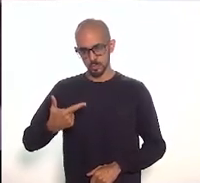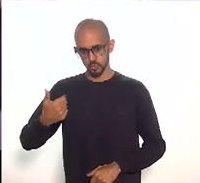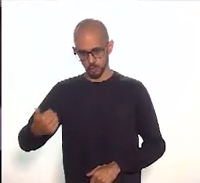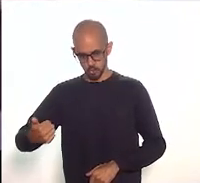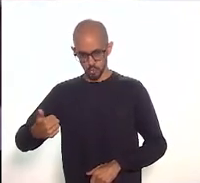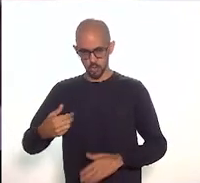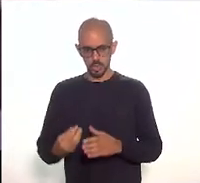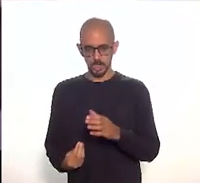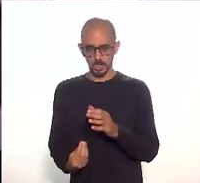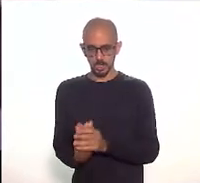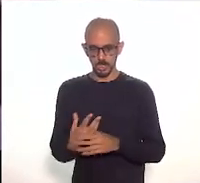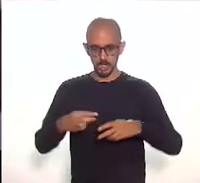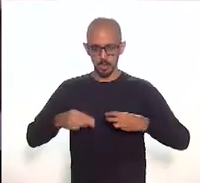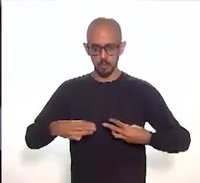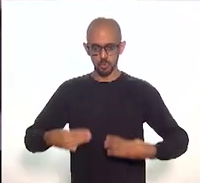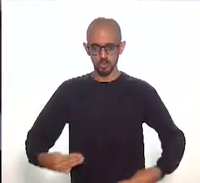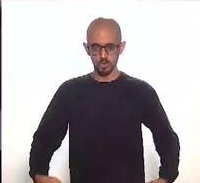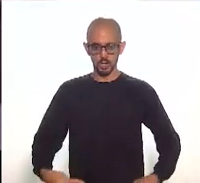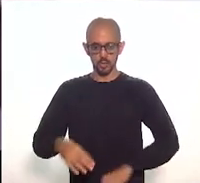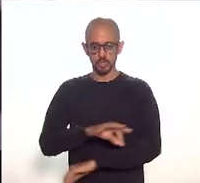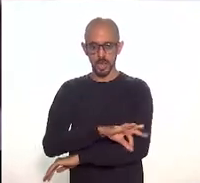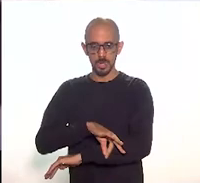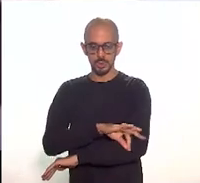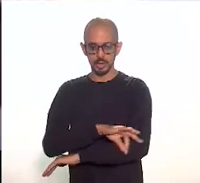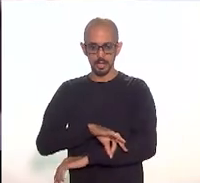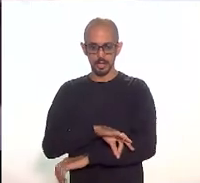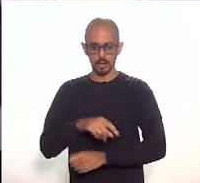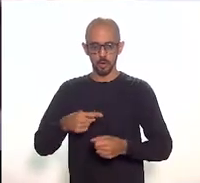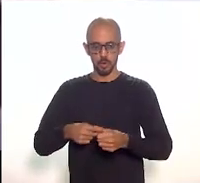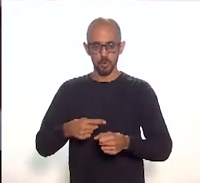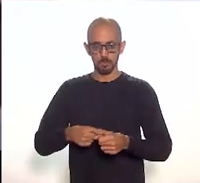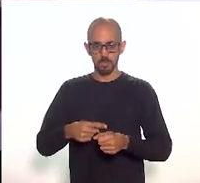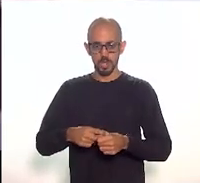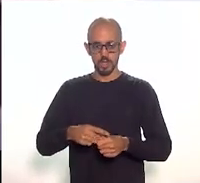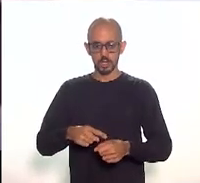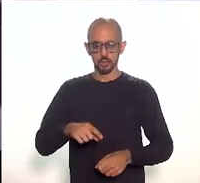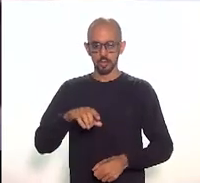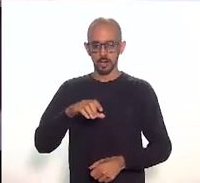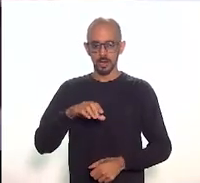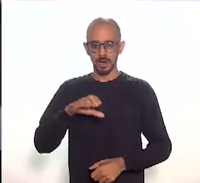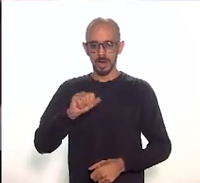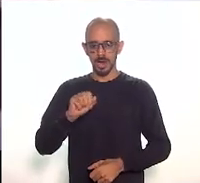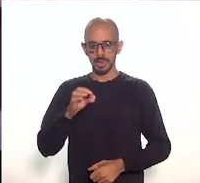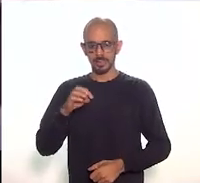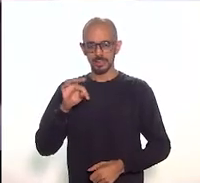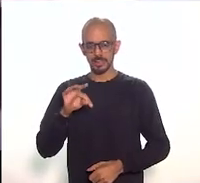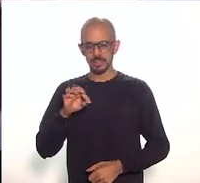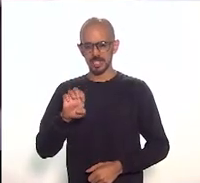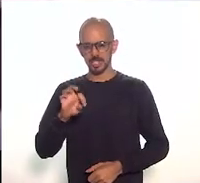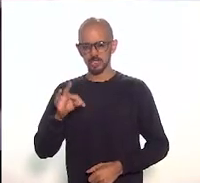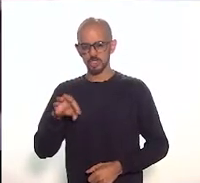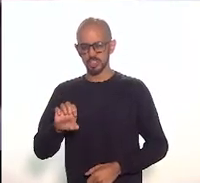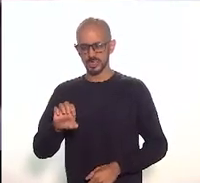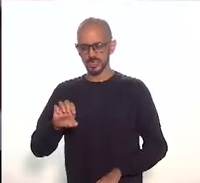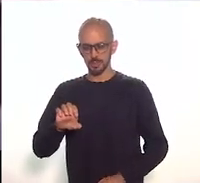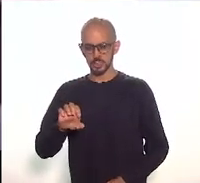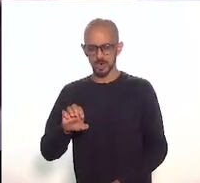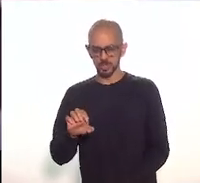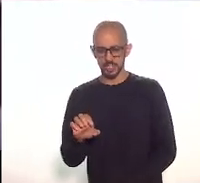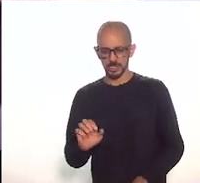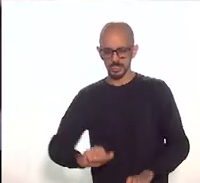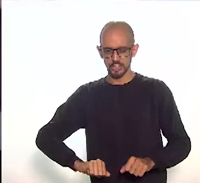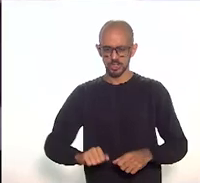cria o Museu de Arquitetura Urbana do Catete, incluindo as emendas ao projeto